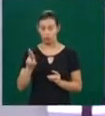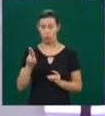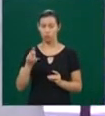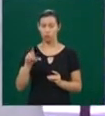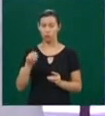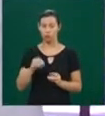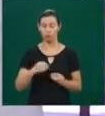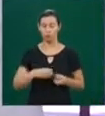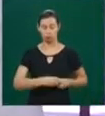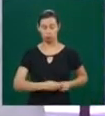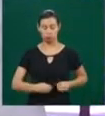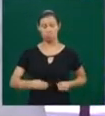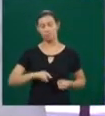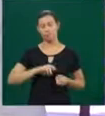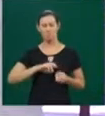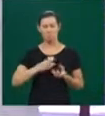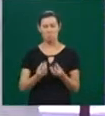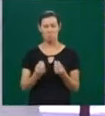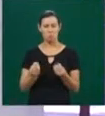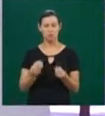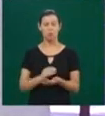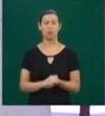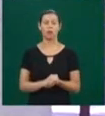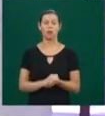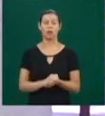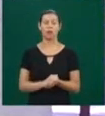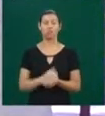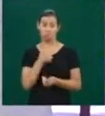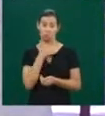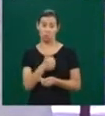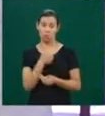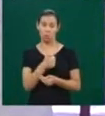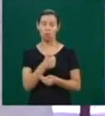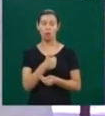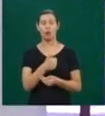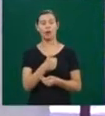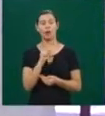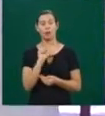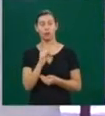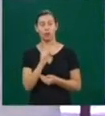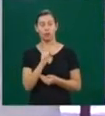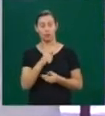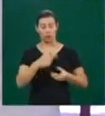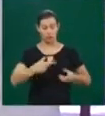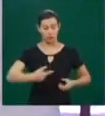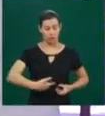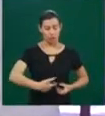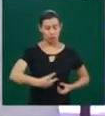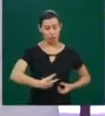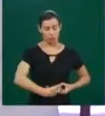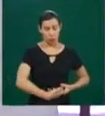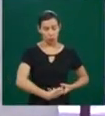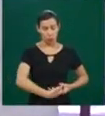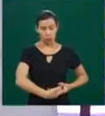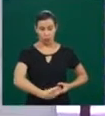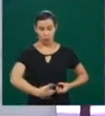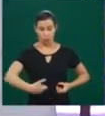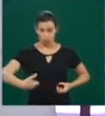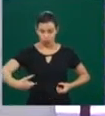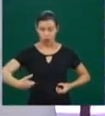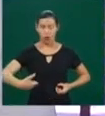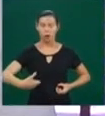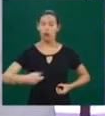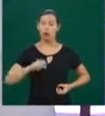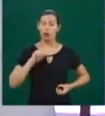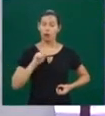maturidade desses óvulos, nós vamos programar a retirada deles. Nós não vamos injetar como na inseminação os